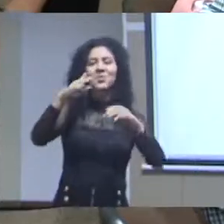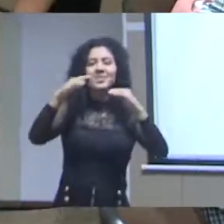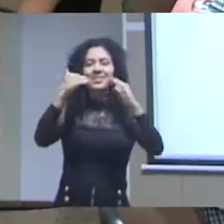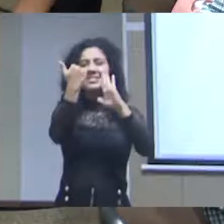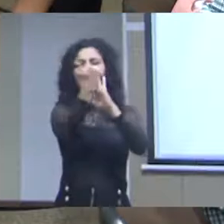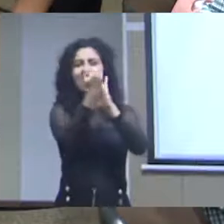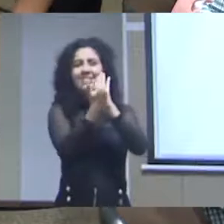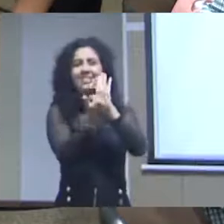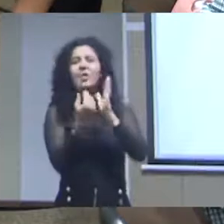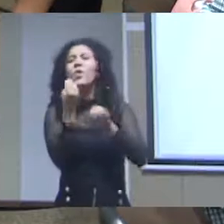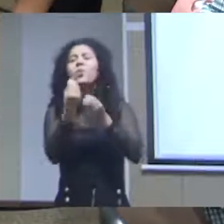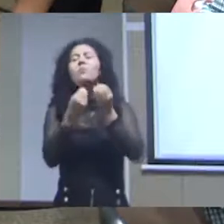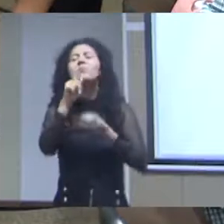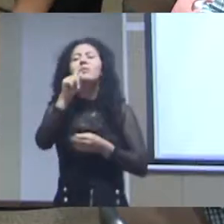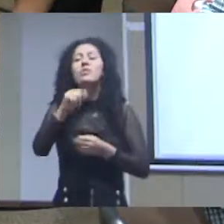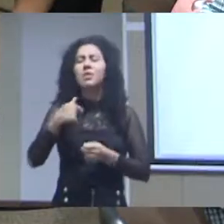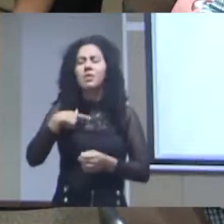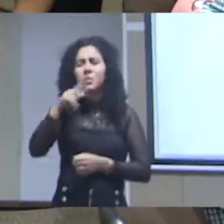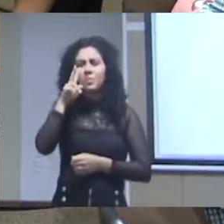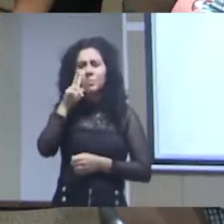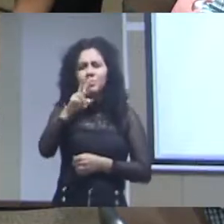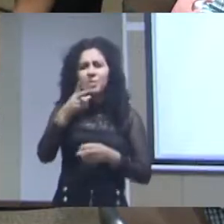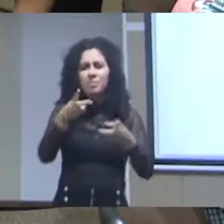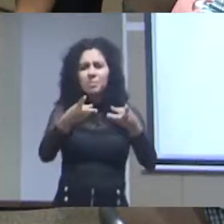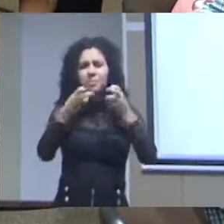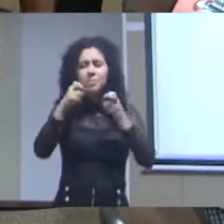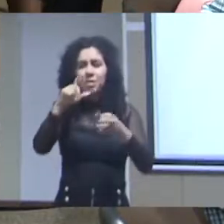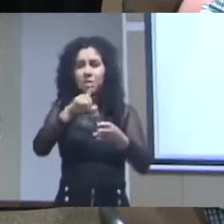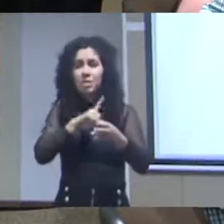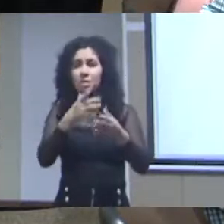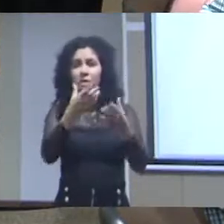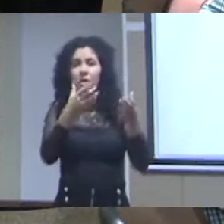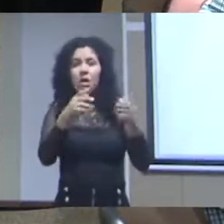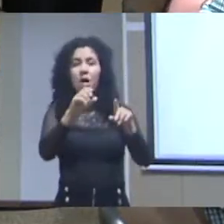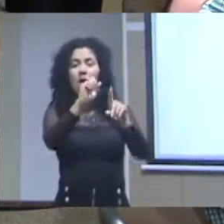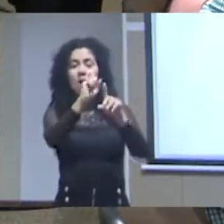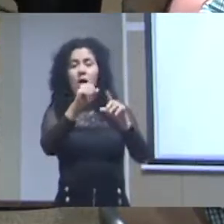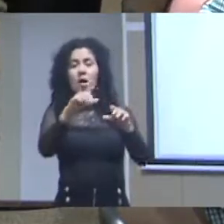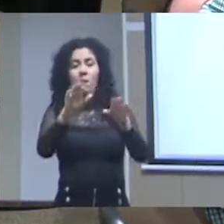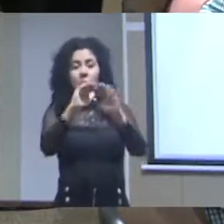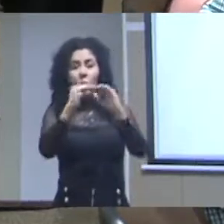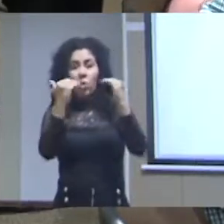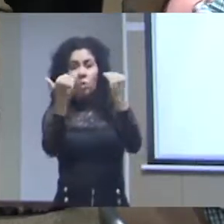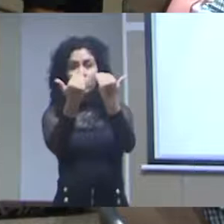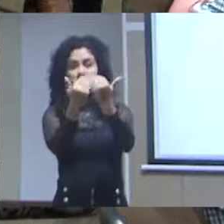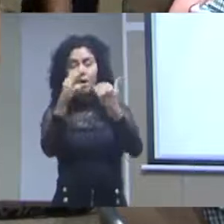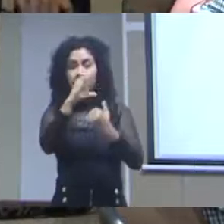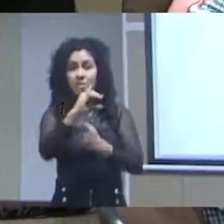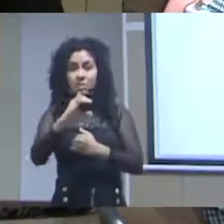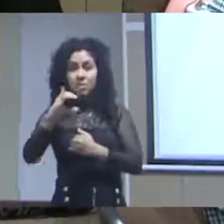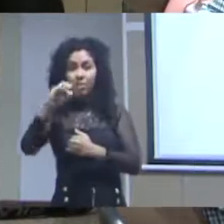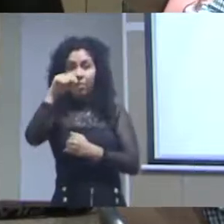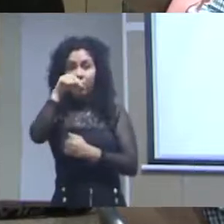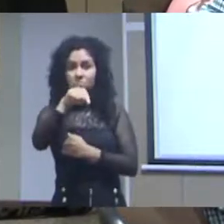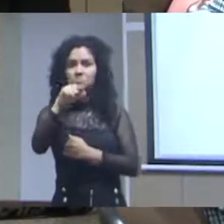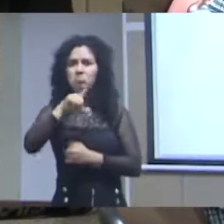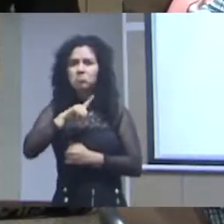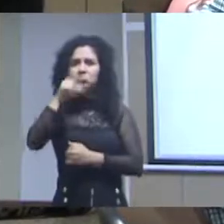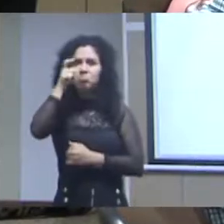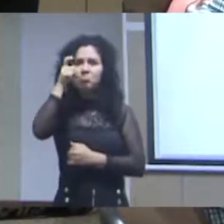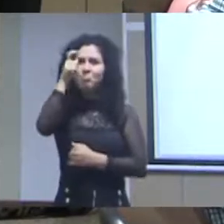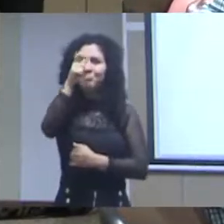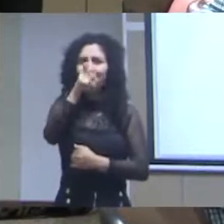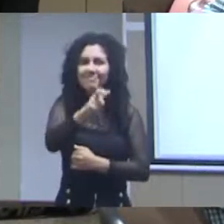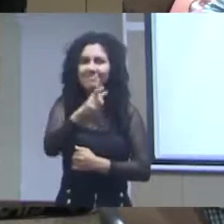vi que tem uma escuta muito grande da comunidade científica e por parte da sociedade da população de forma geral como